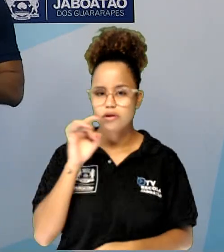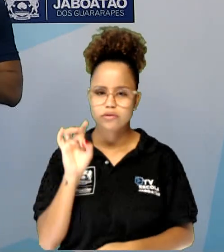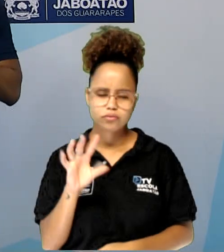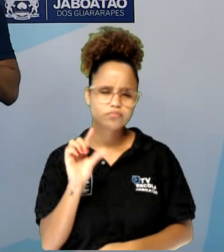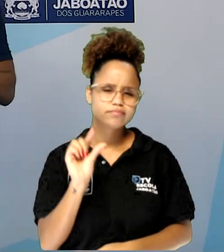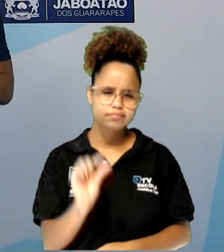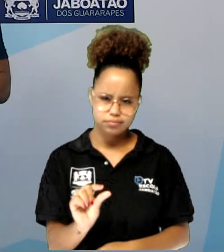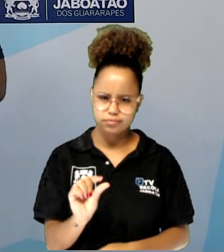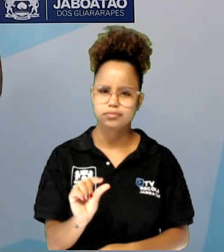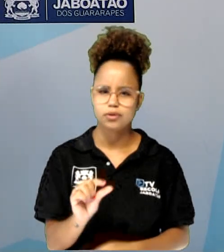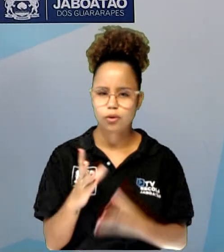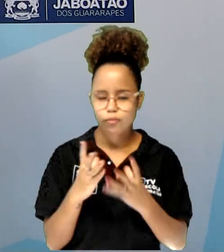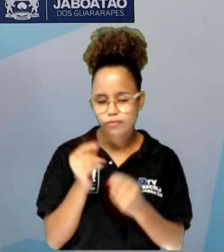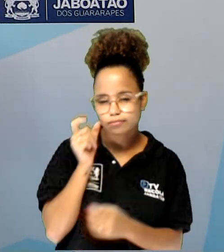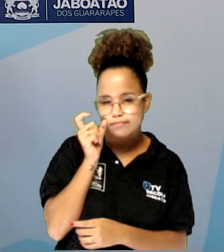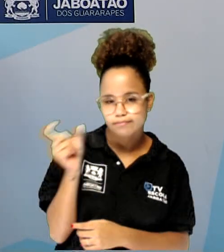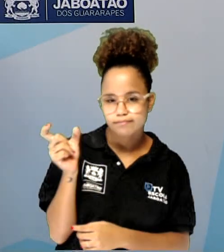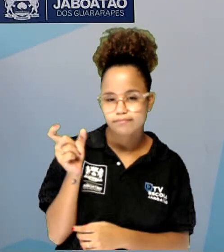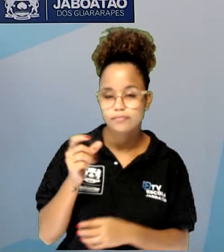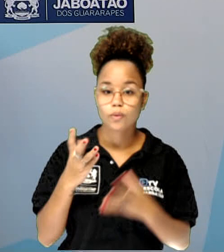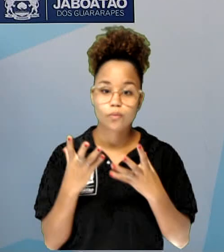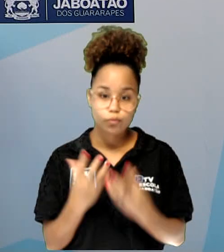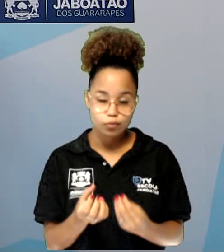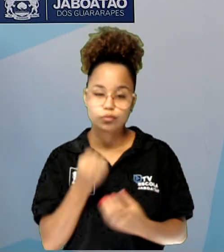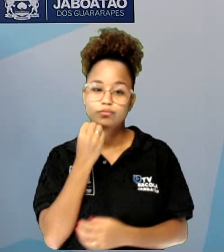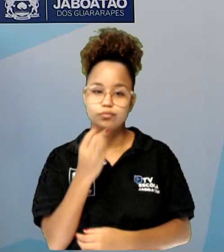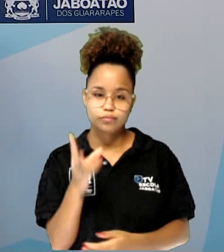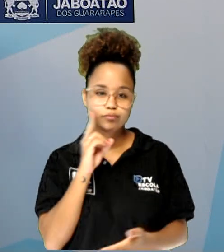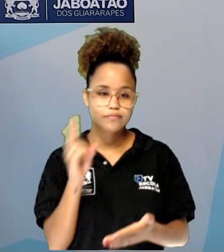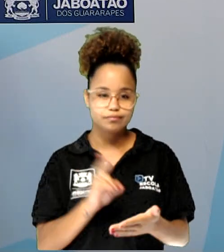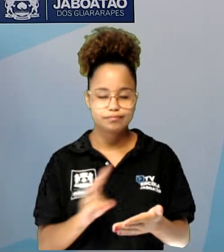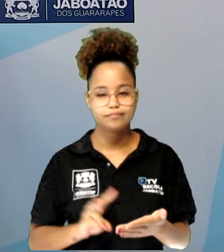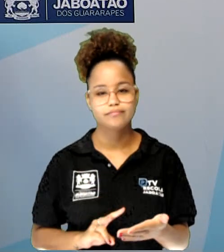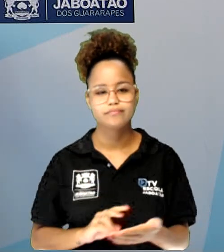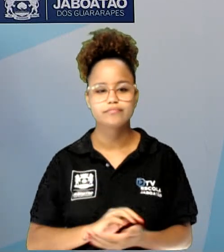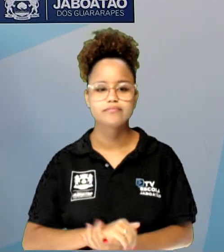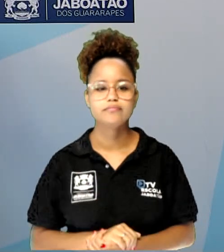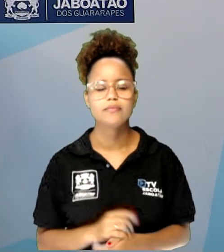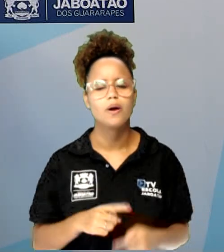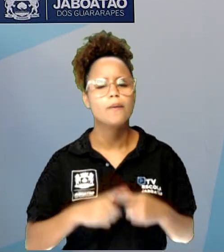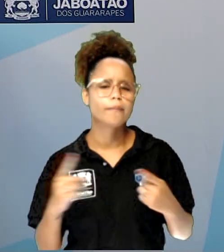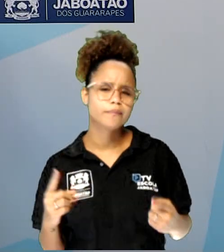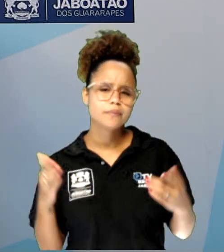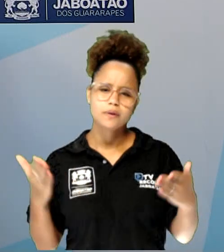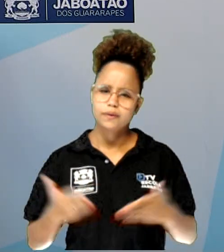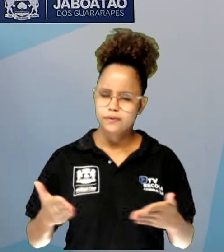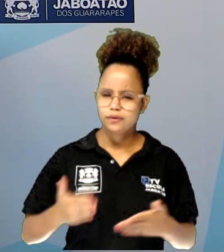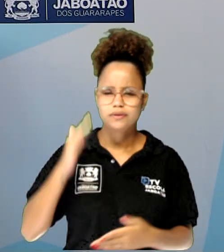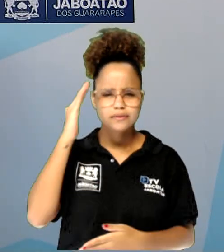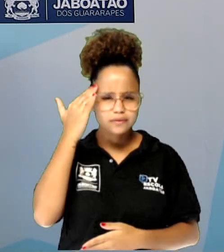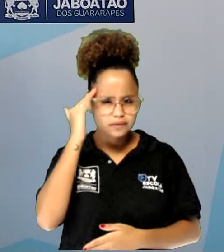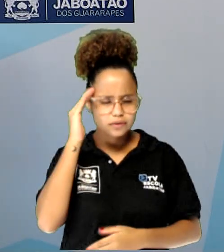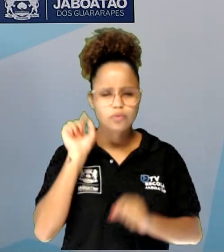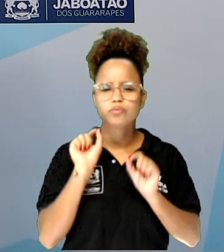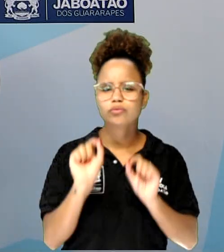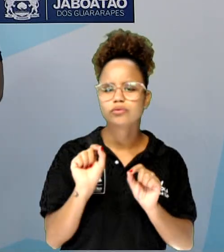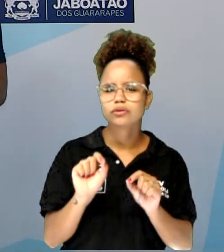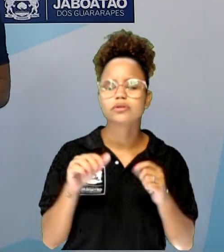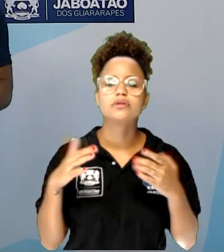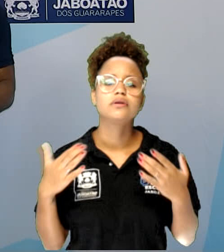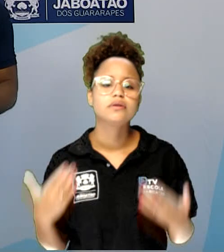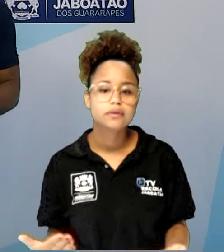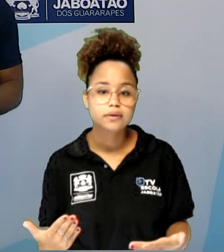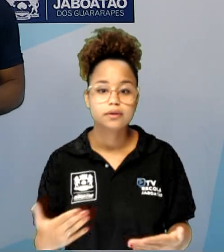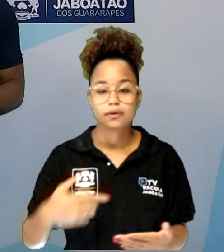autobiografia muito interessante e muito boa de ler. Mas vamos entender agora o que de fato, Eduardo, é uma